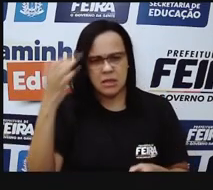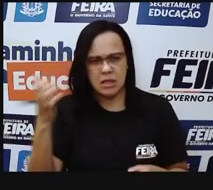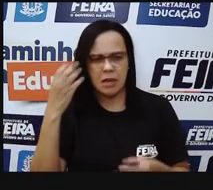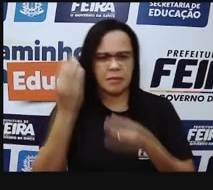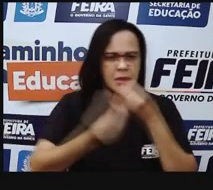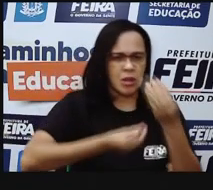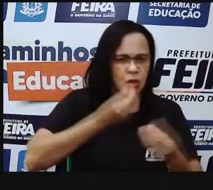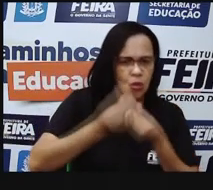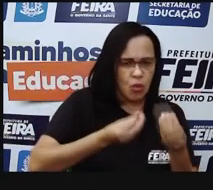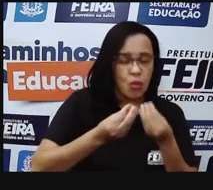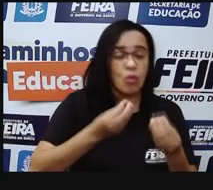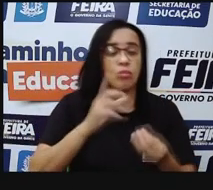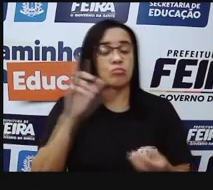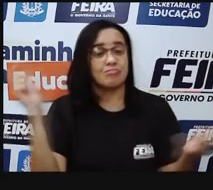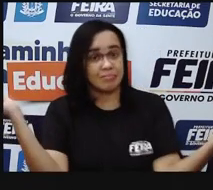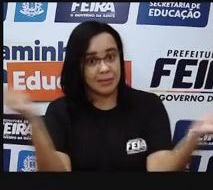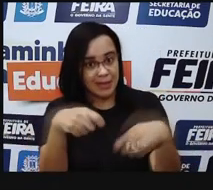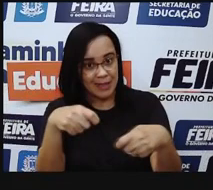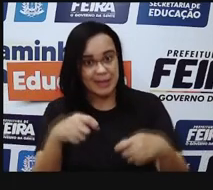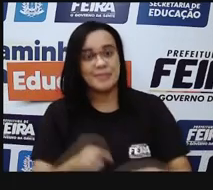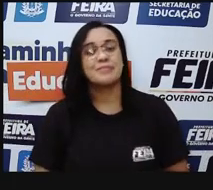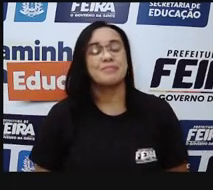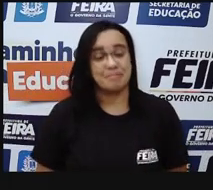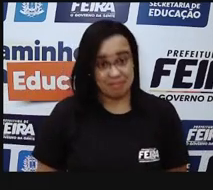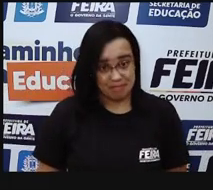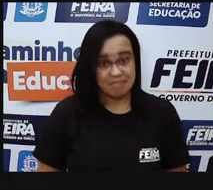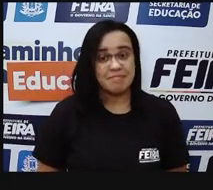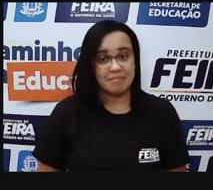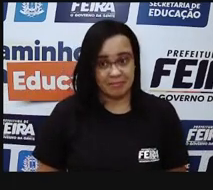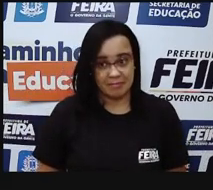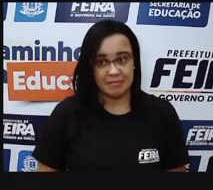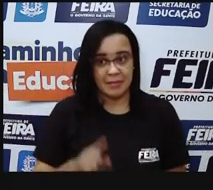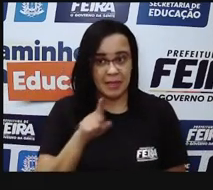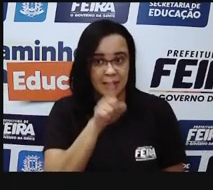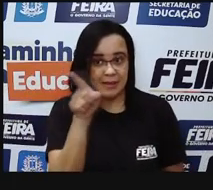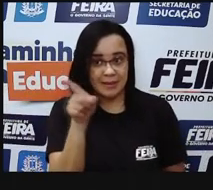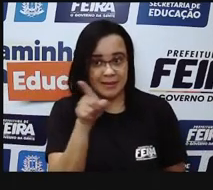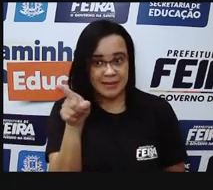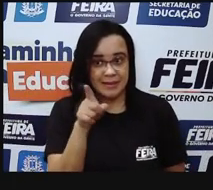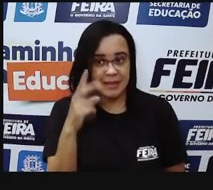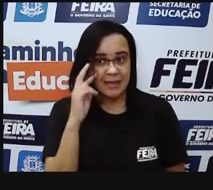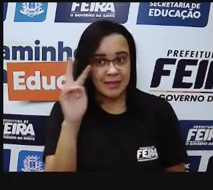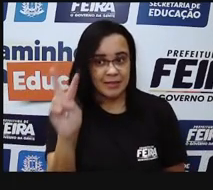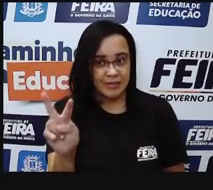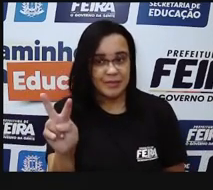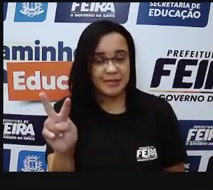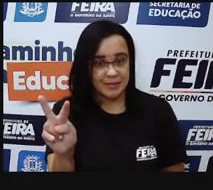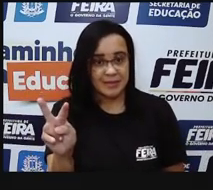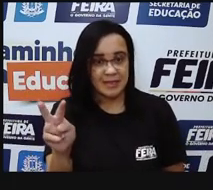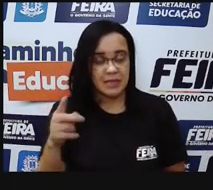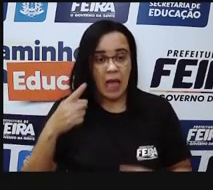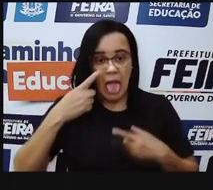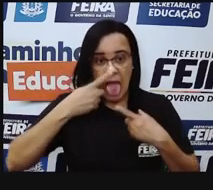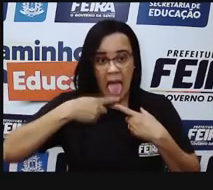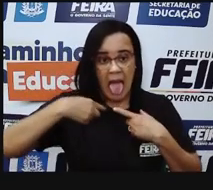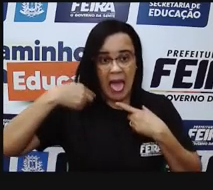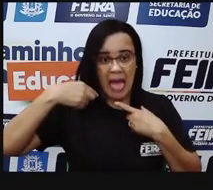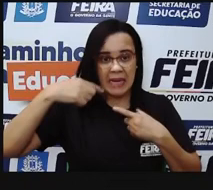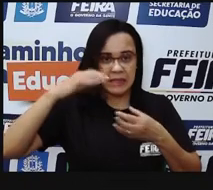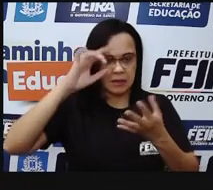essa substância. E aqui, então, ao lado, tem uma imagem mostrando exatamente, a gente tem